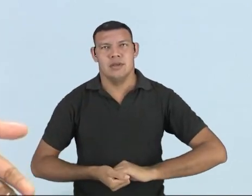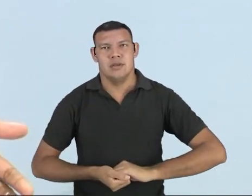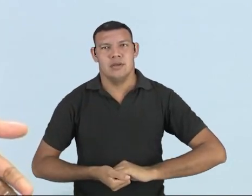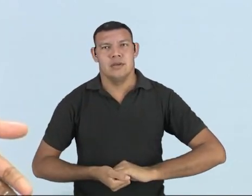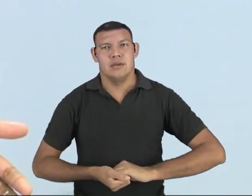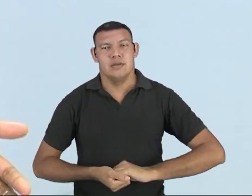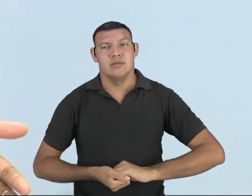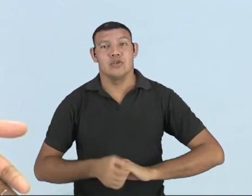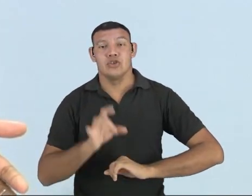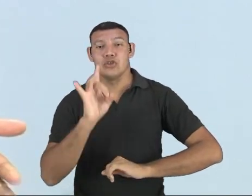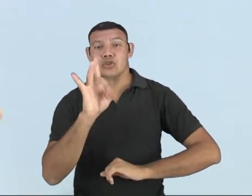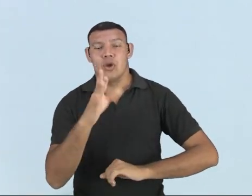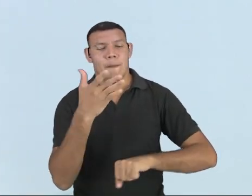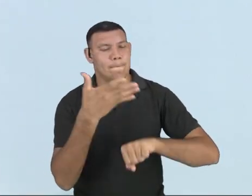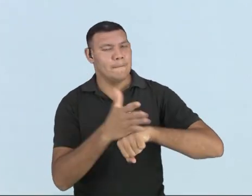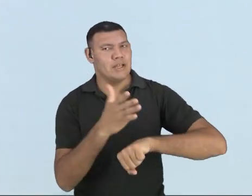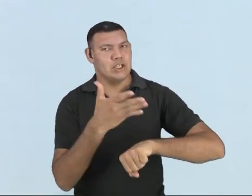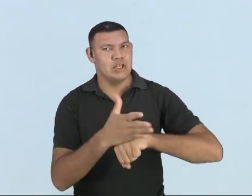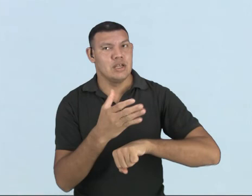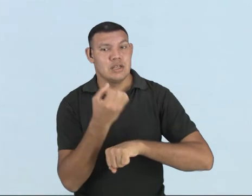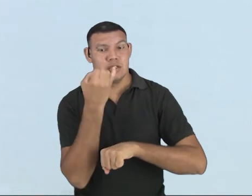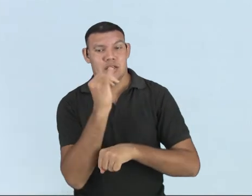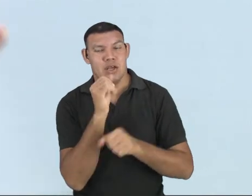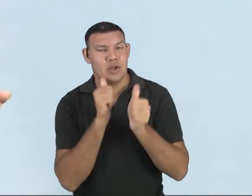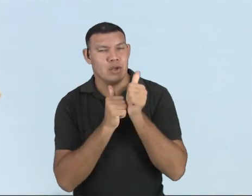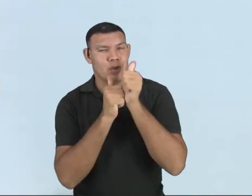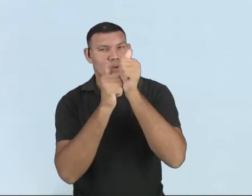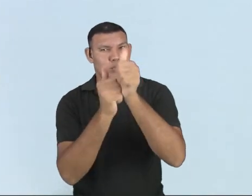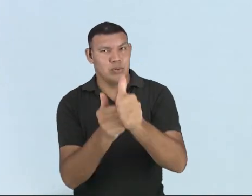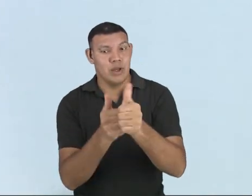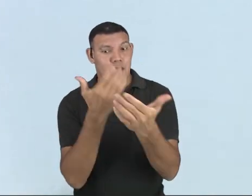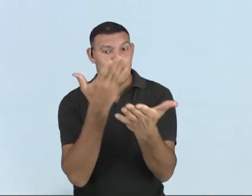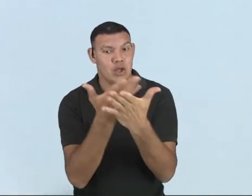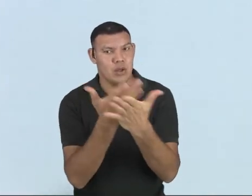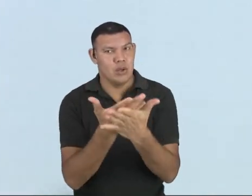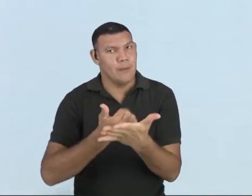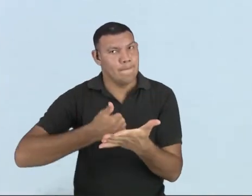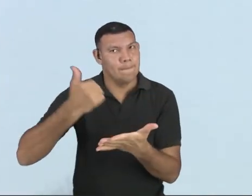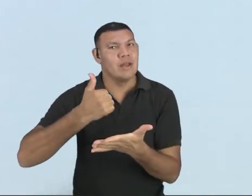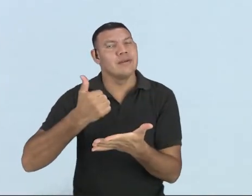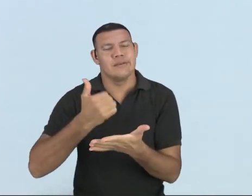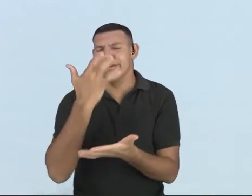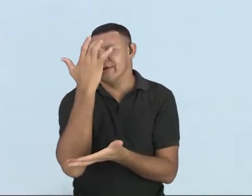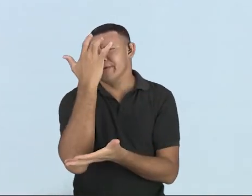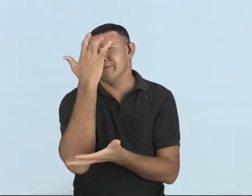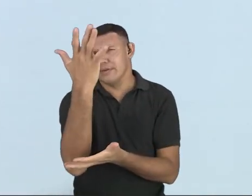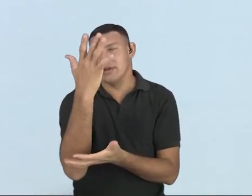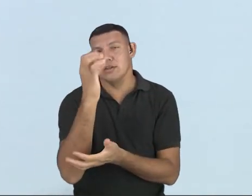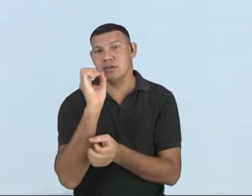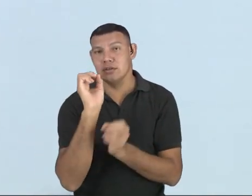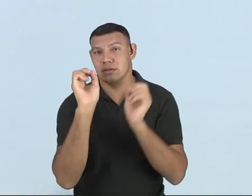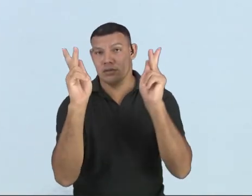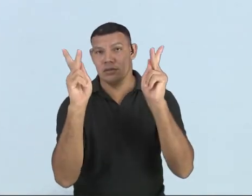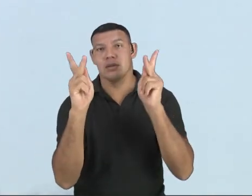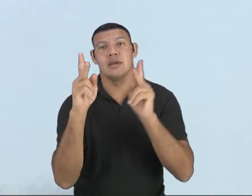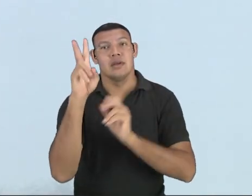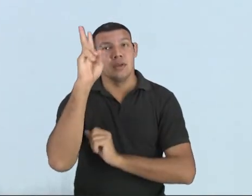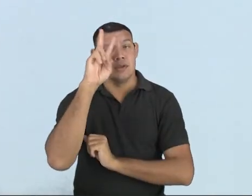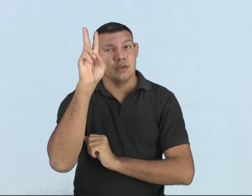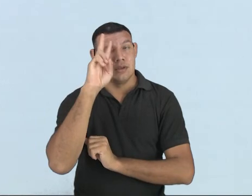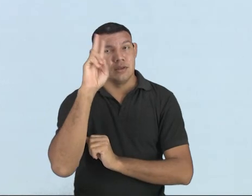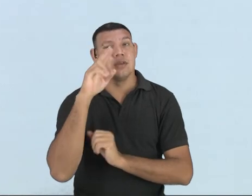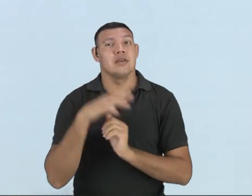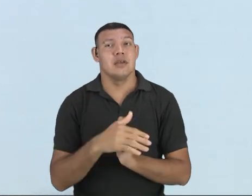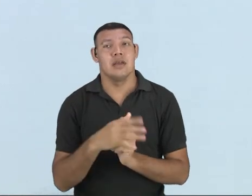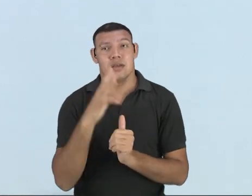É questão de tempo e prática. Se vocês acompanharem desde a primeira aula, fica muito mais fácil. Ok? Então, não se esqueçam de